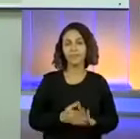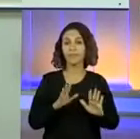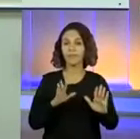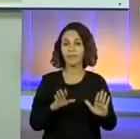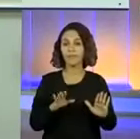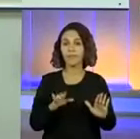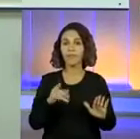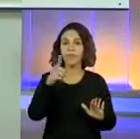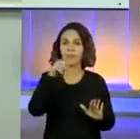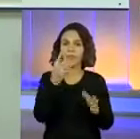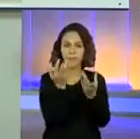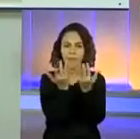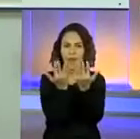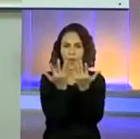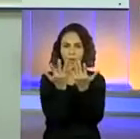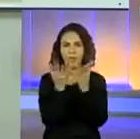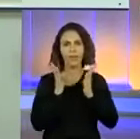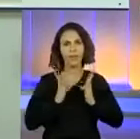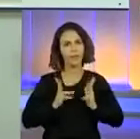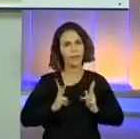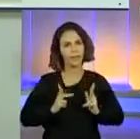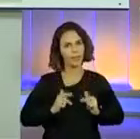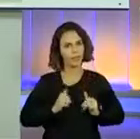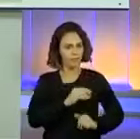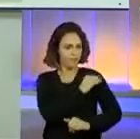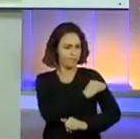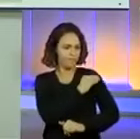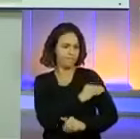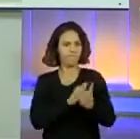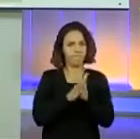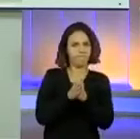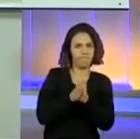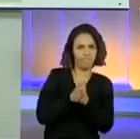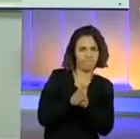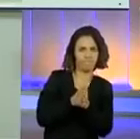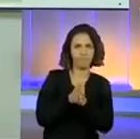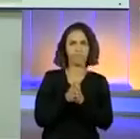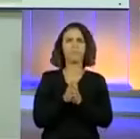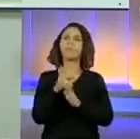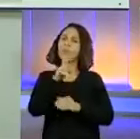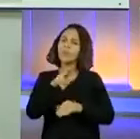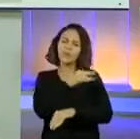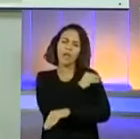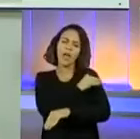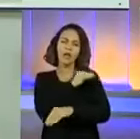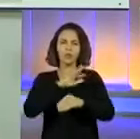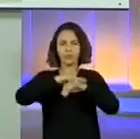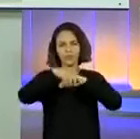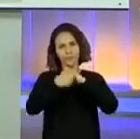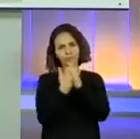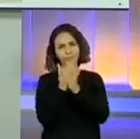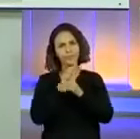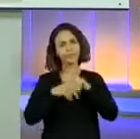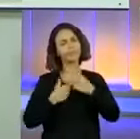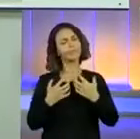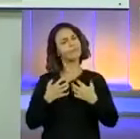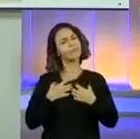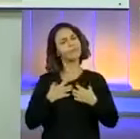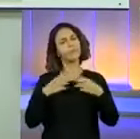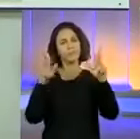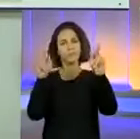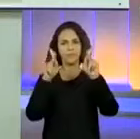Mantenham as mãos limpas. Mantenham o ambiente limpo. Utilize álcool em gel. Fica em paz.